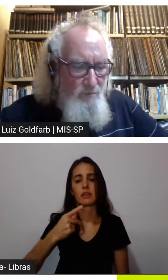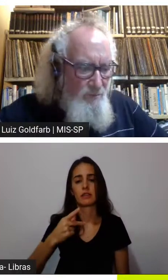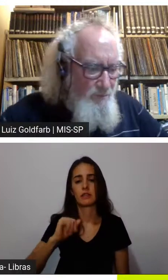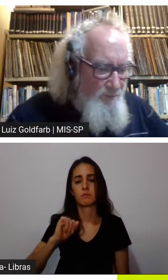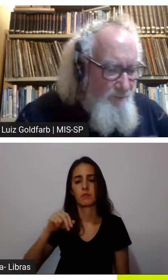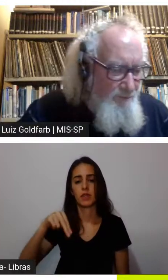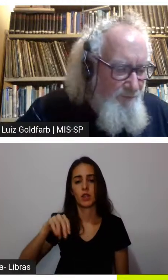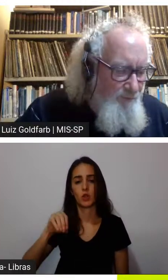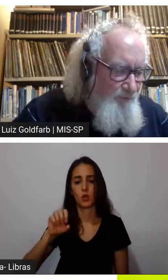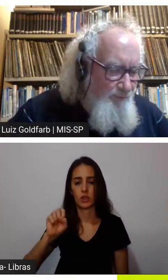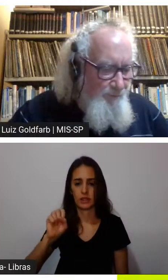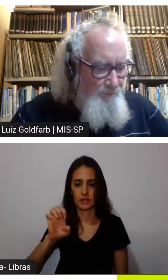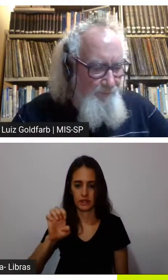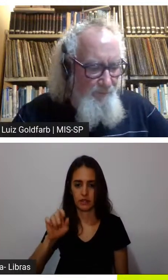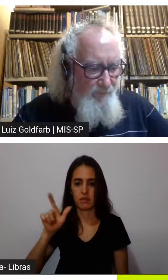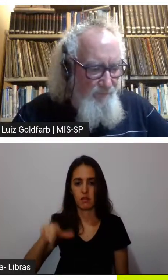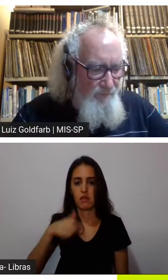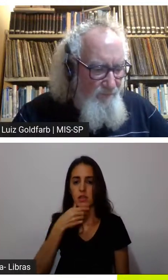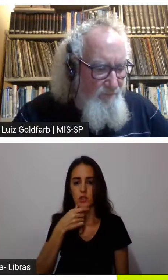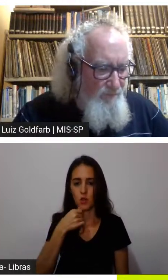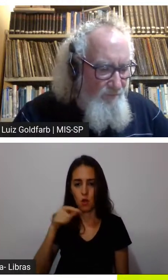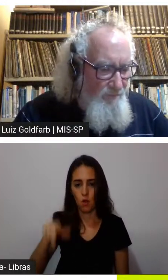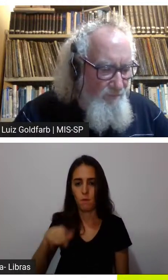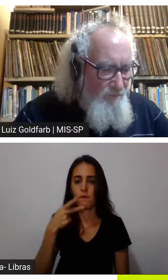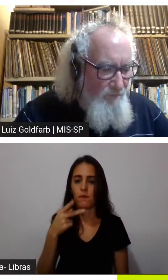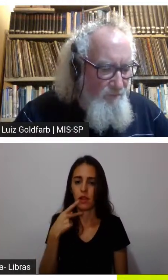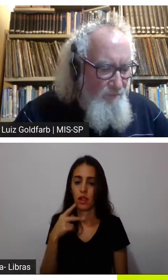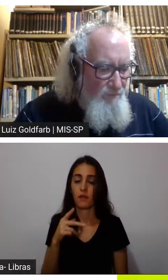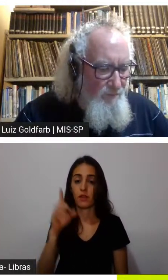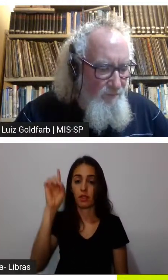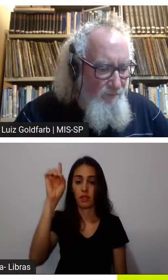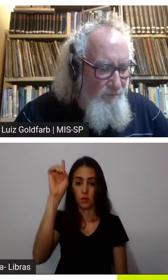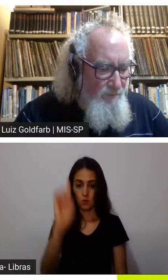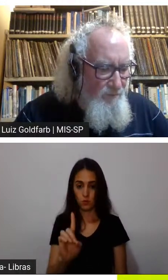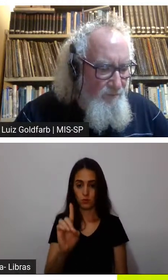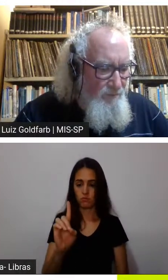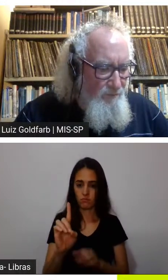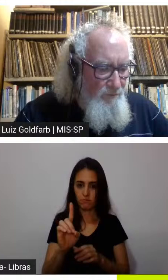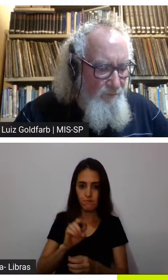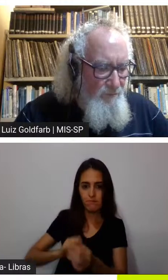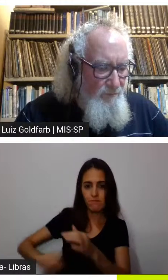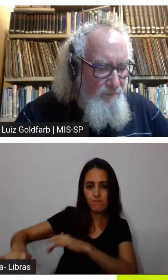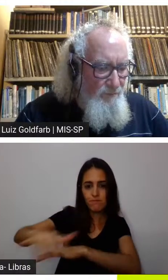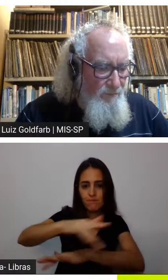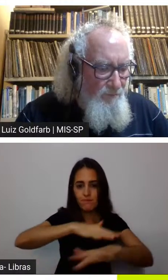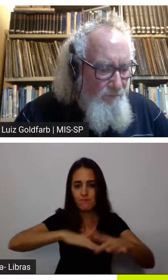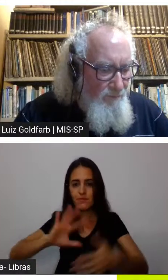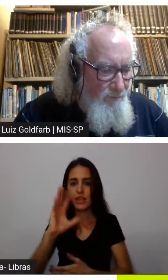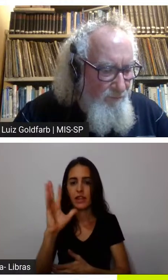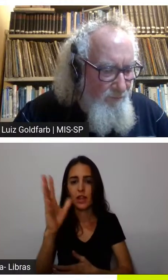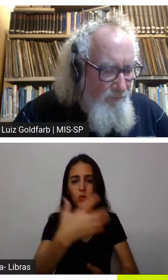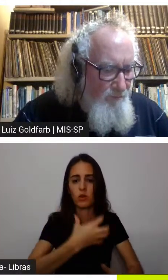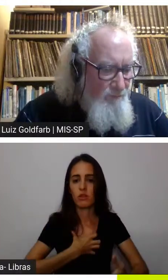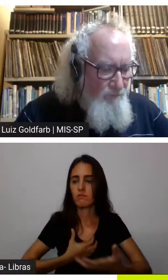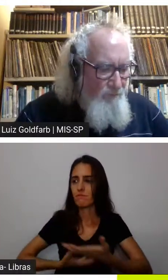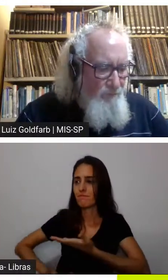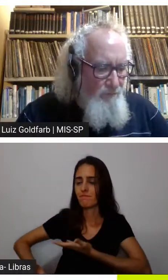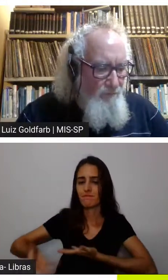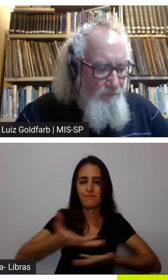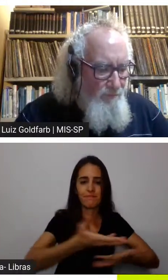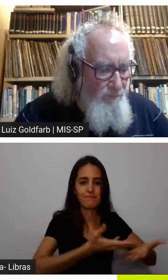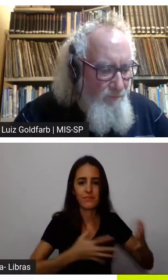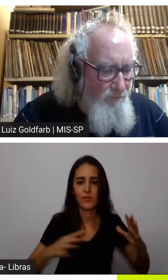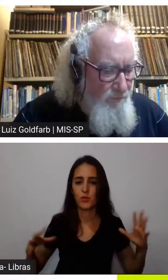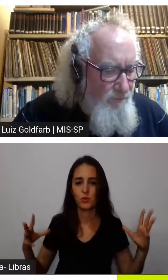são detalhes mas enfim ele falava que Deus está na natureza está em volta e assim é algo que é